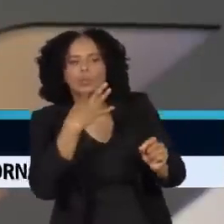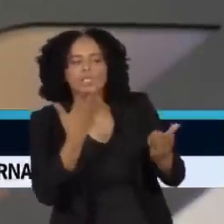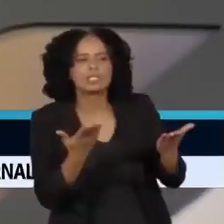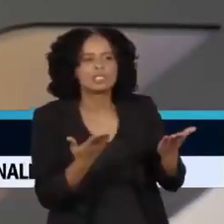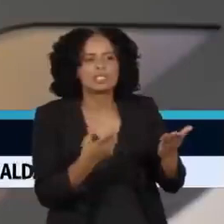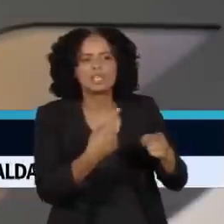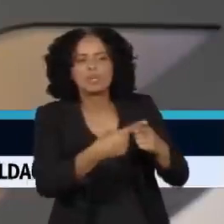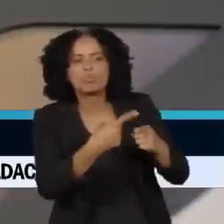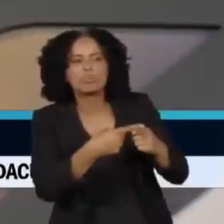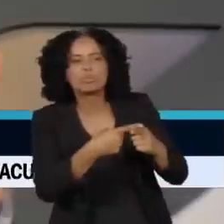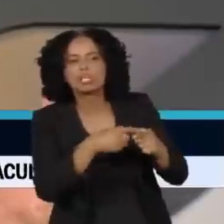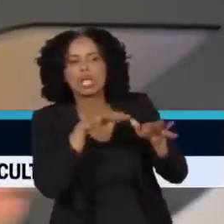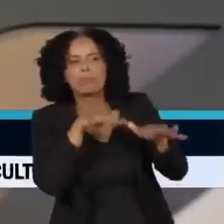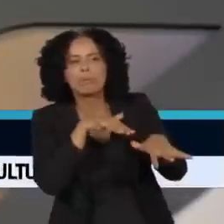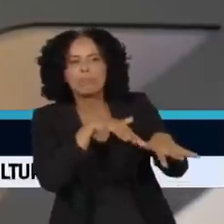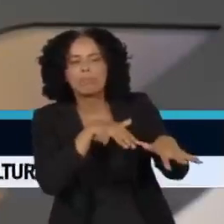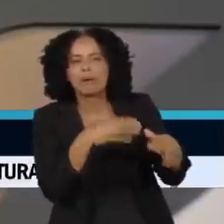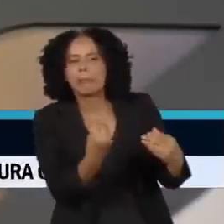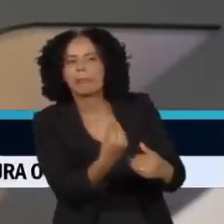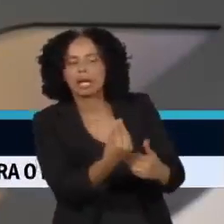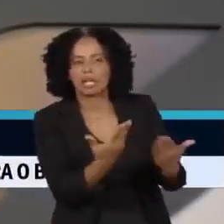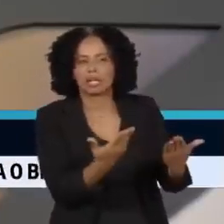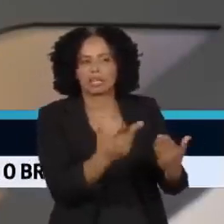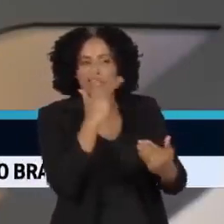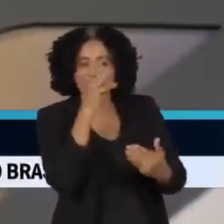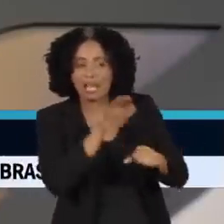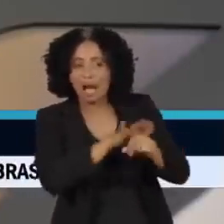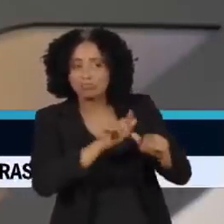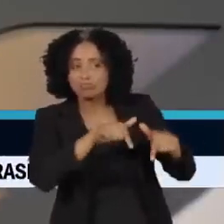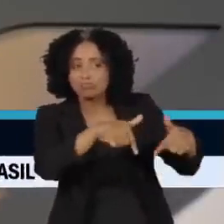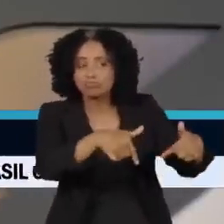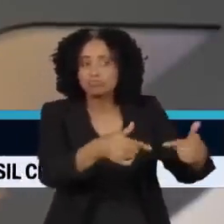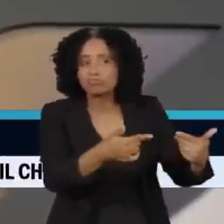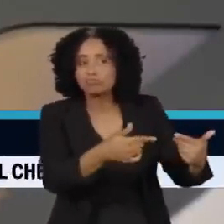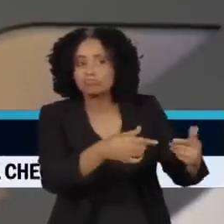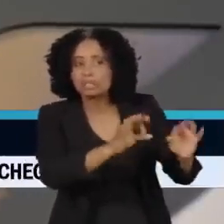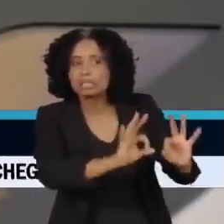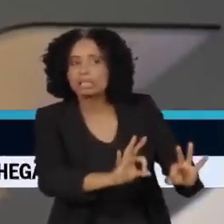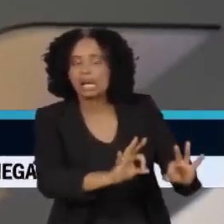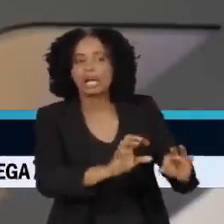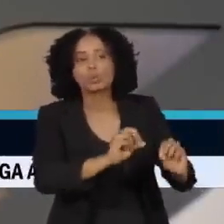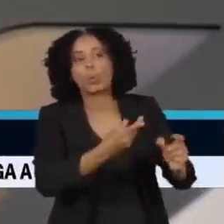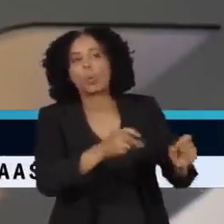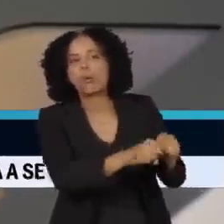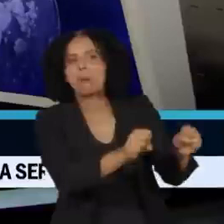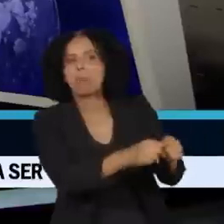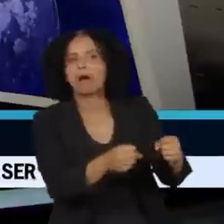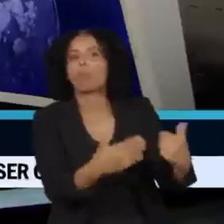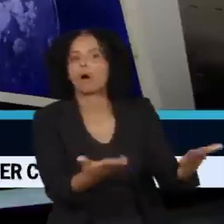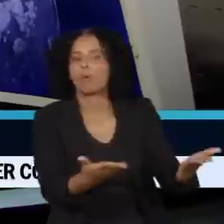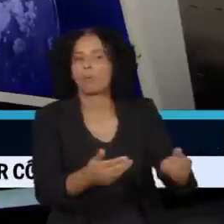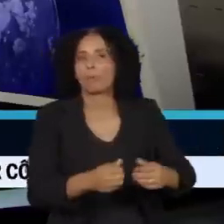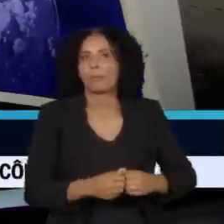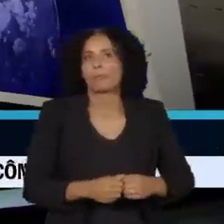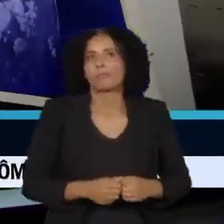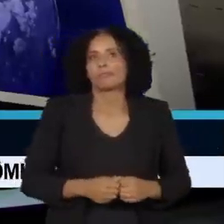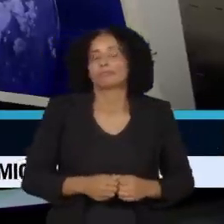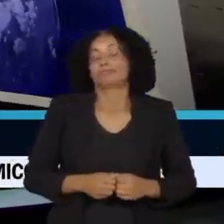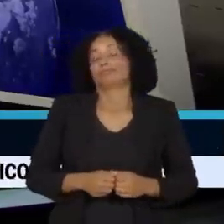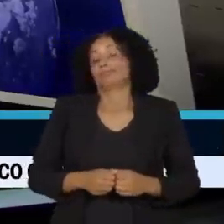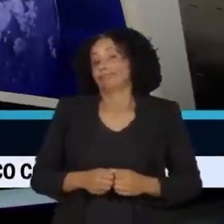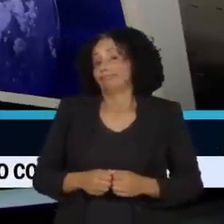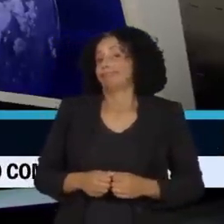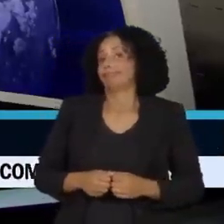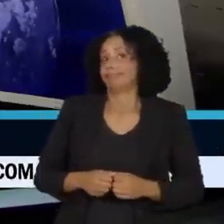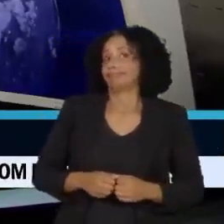se elas estão, de alguma forma, se articulando para adotar práticas violentas. Chegou num caso que não é nem de